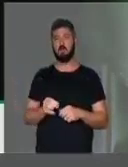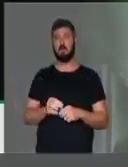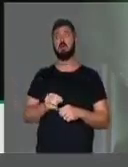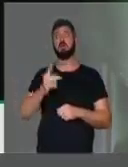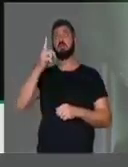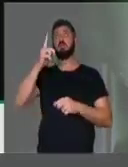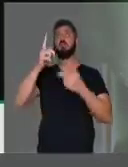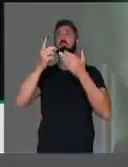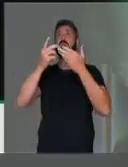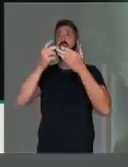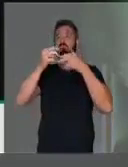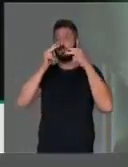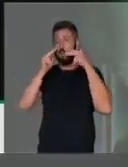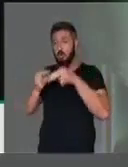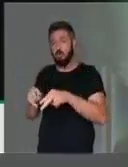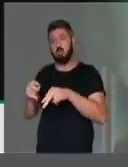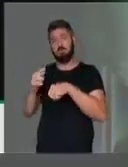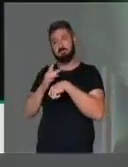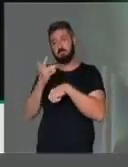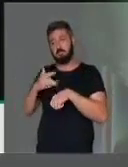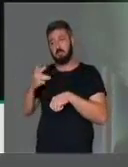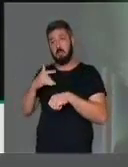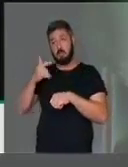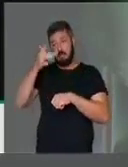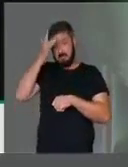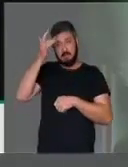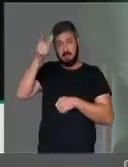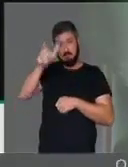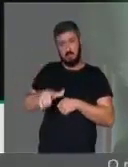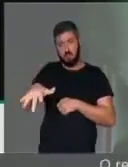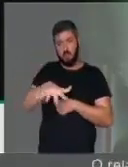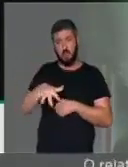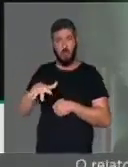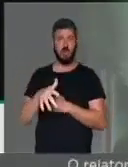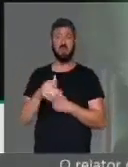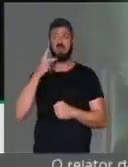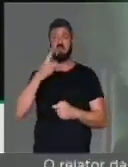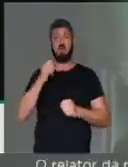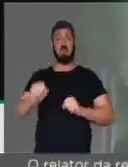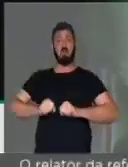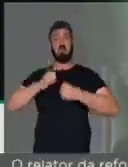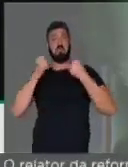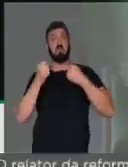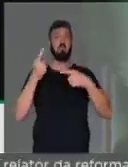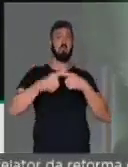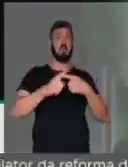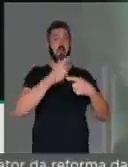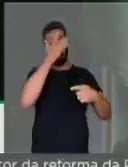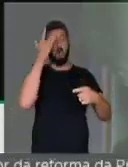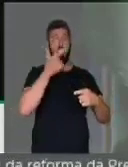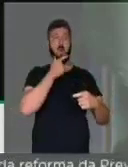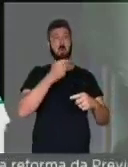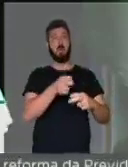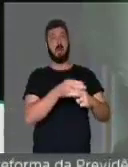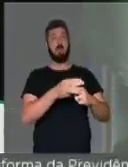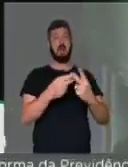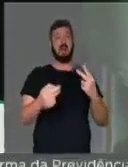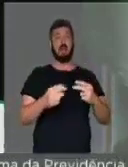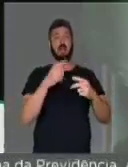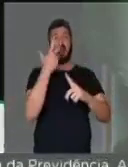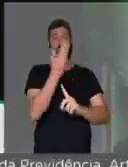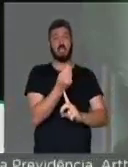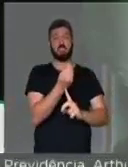São Josué de Castro para esses políticos brasileiros que se indignam com o no artístico, mas